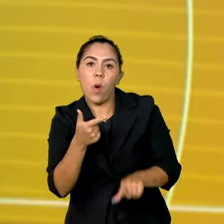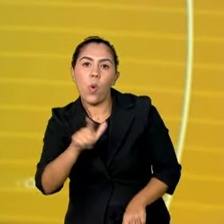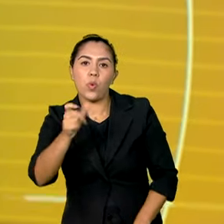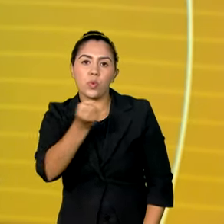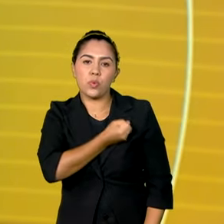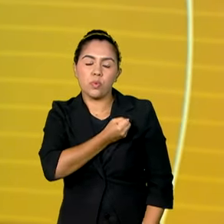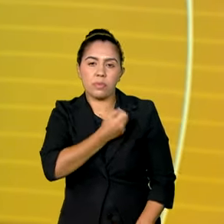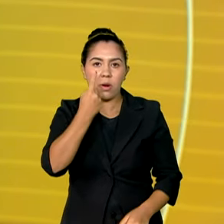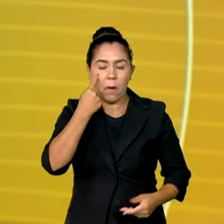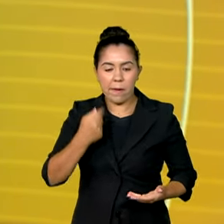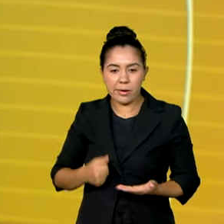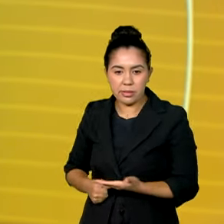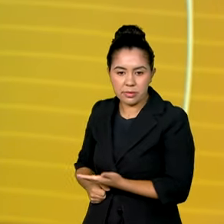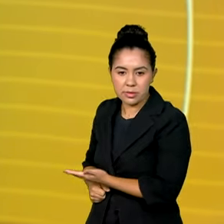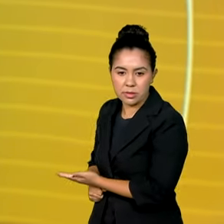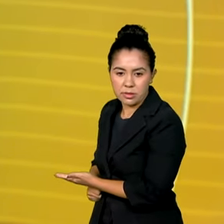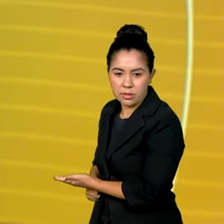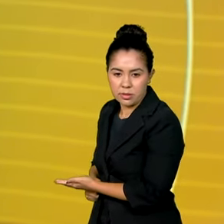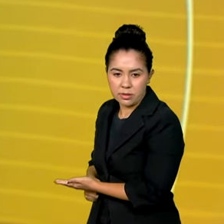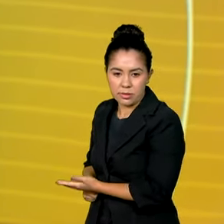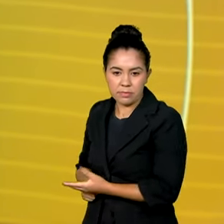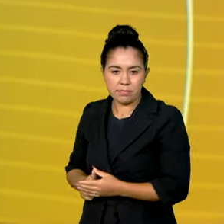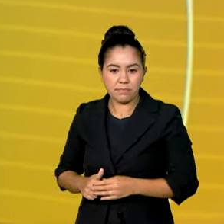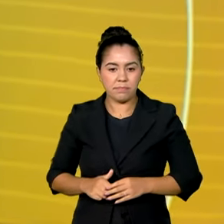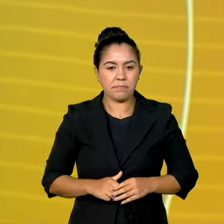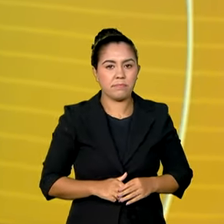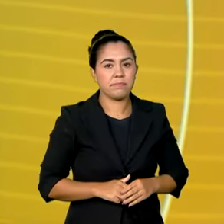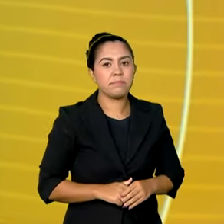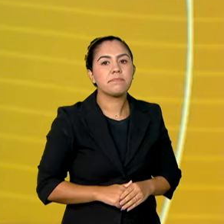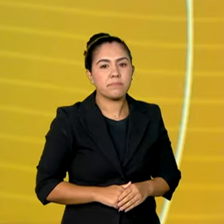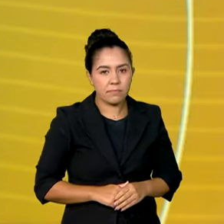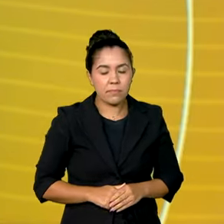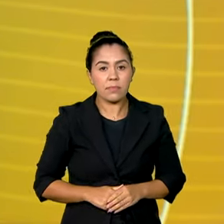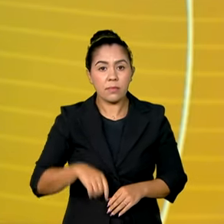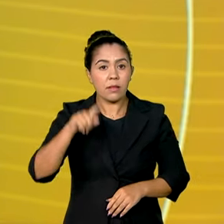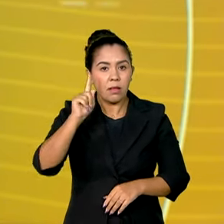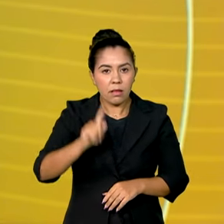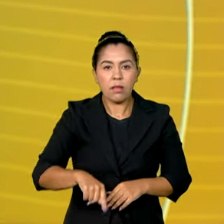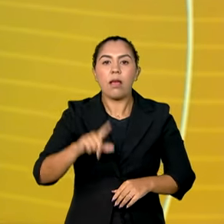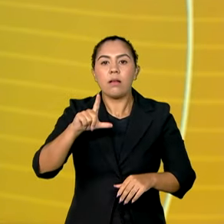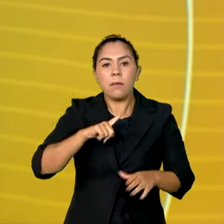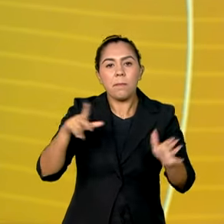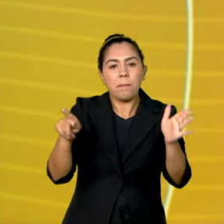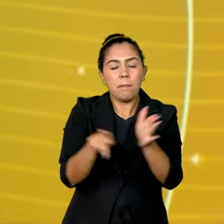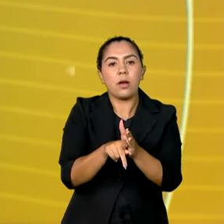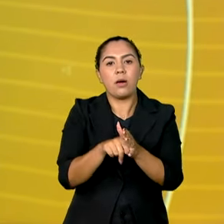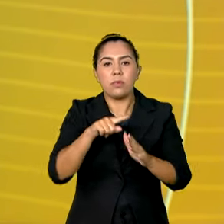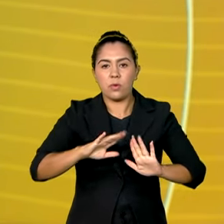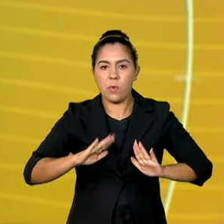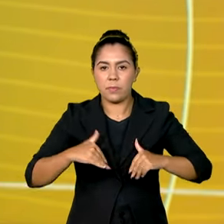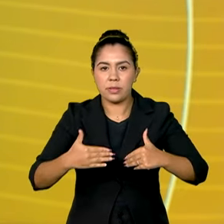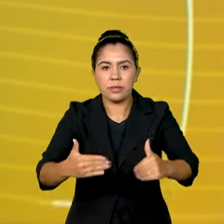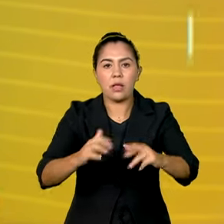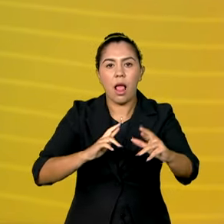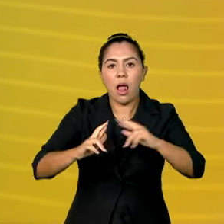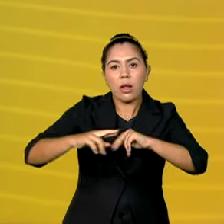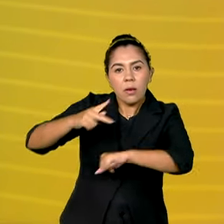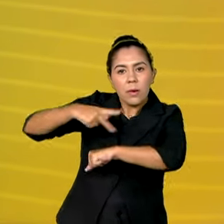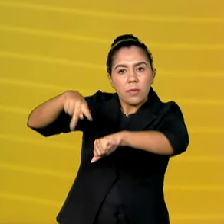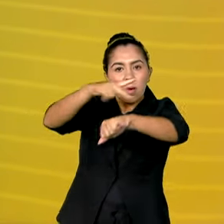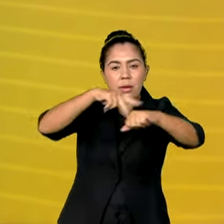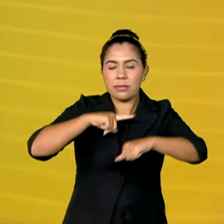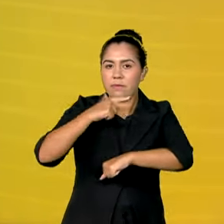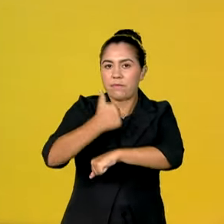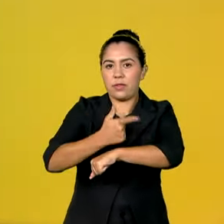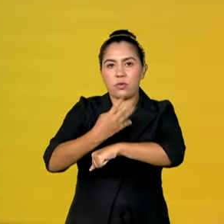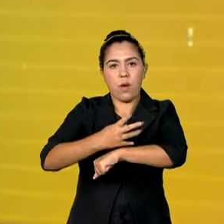-982-60-0610, que é o plantão consular do Ministério das Relações Exteriores do Brasil, também